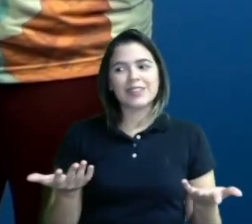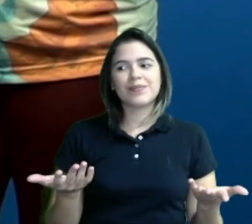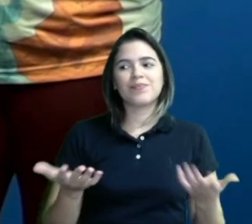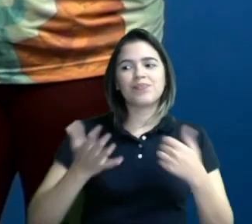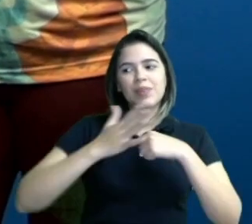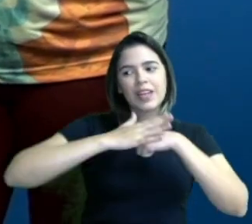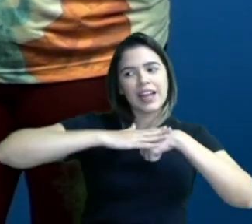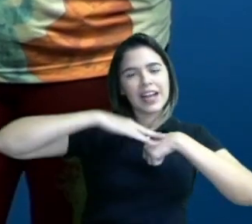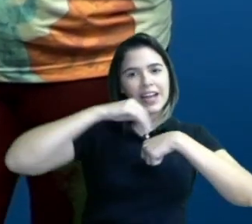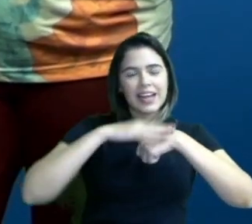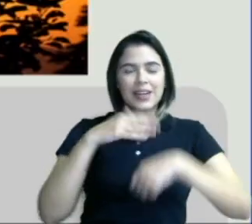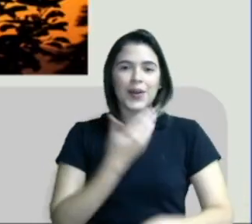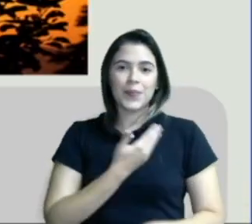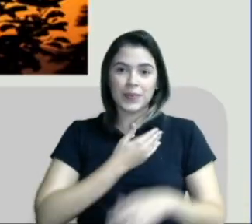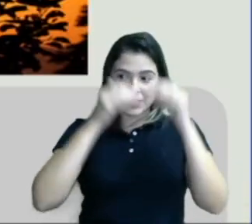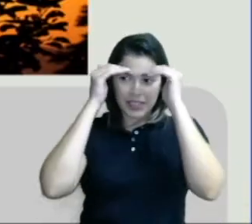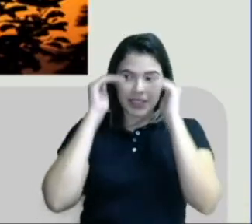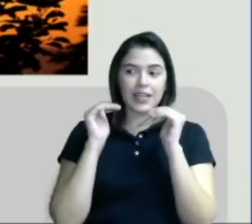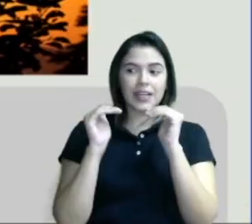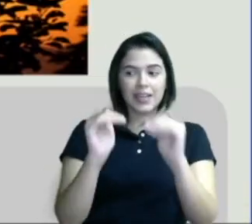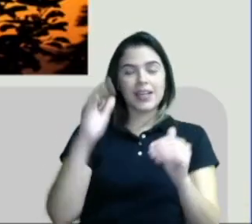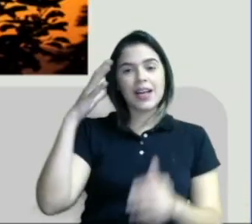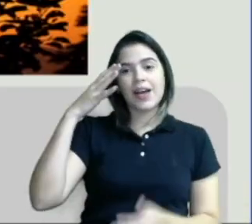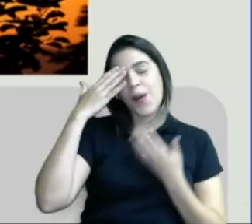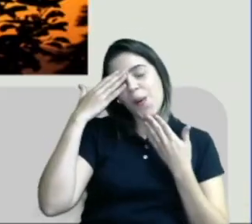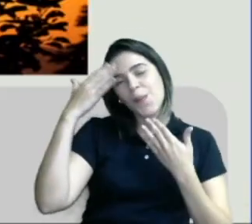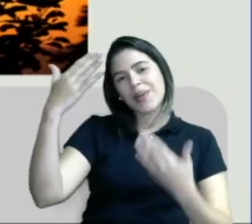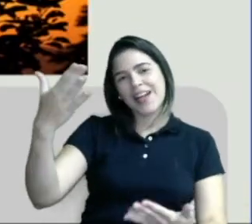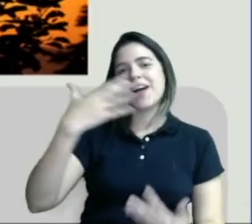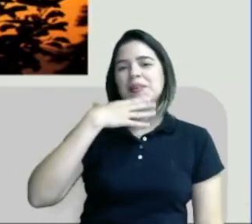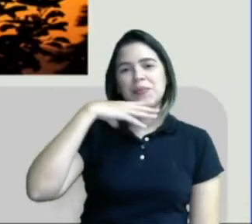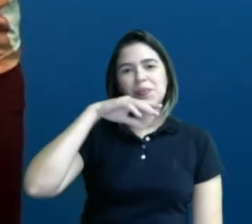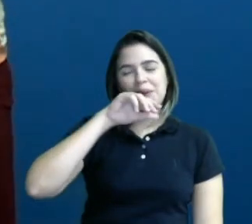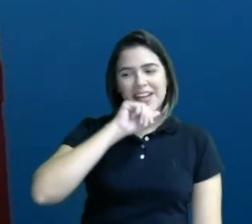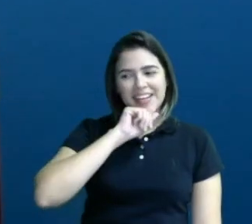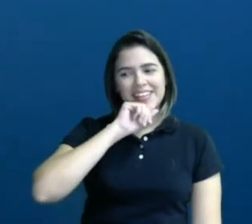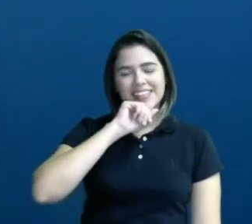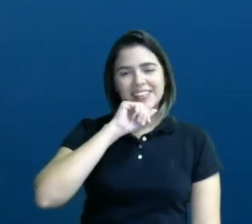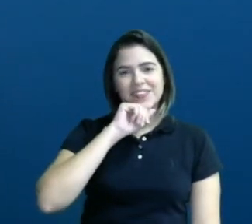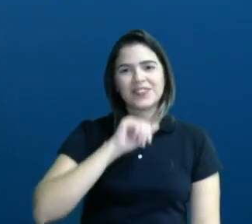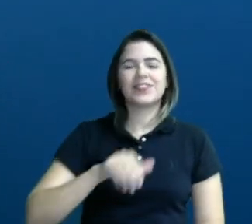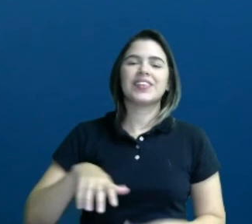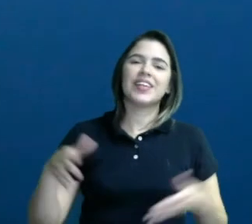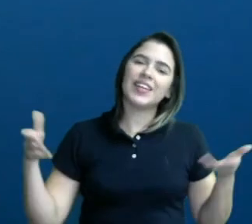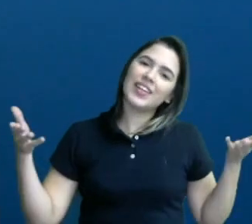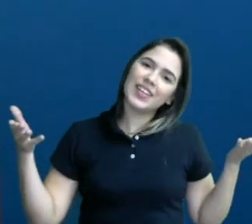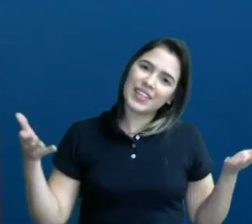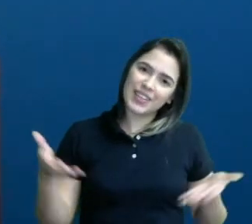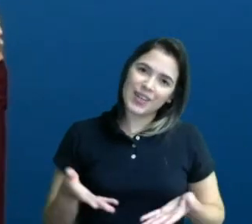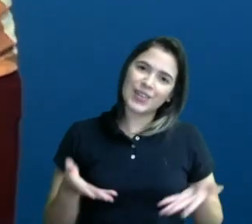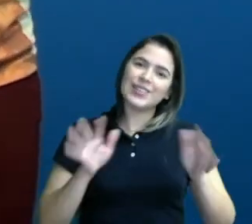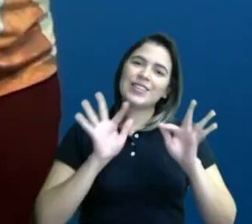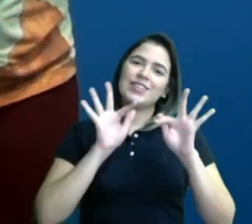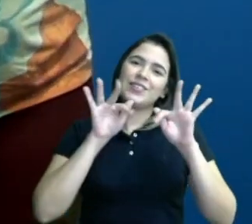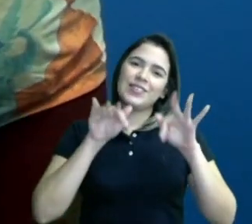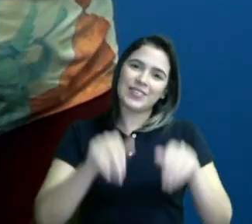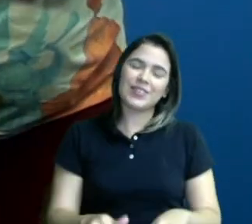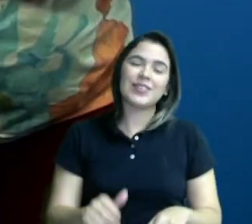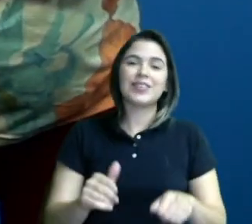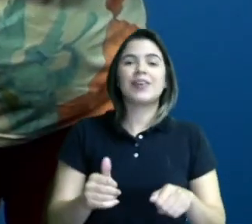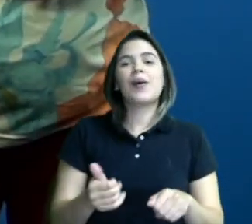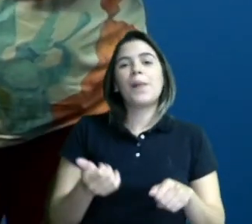E carinho, amizade e respeito. Obrigado, pai. E hoje nós encerramos